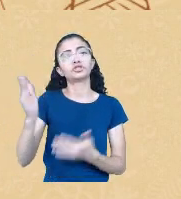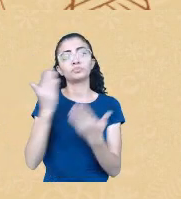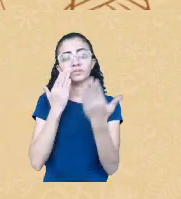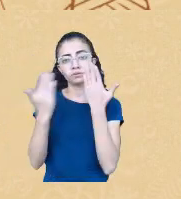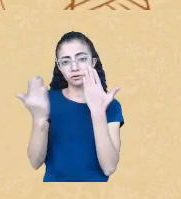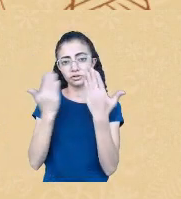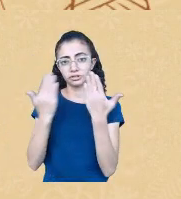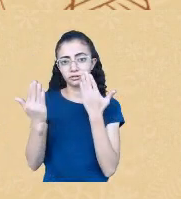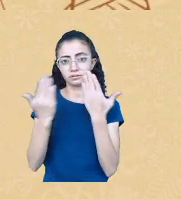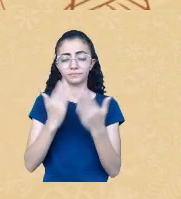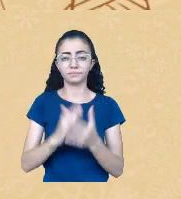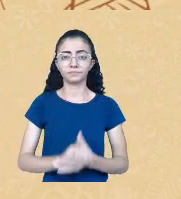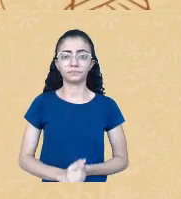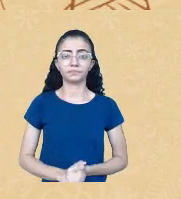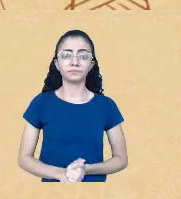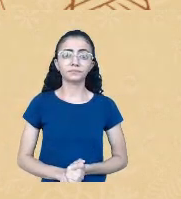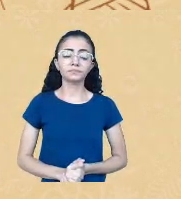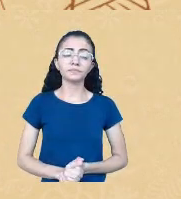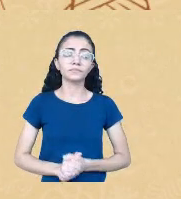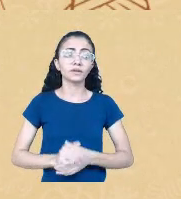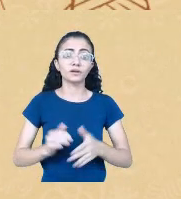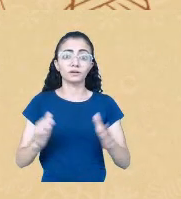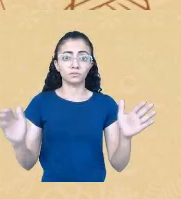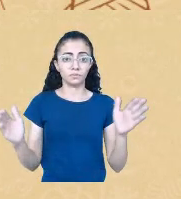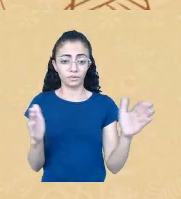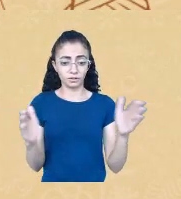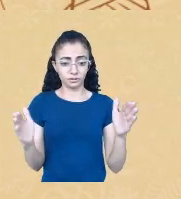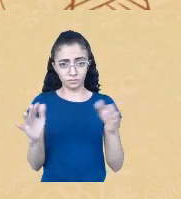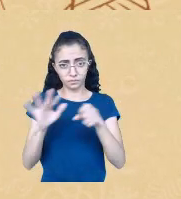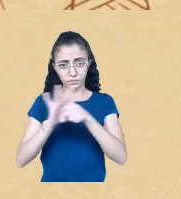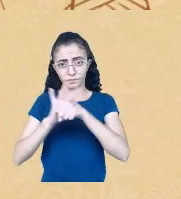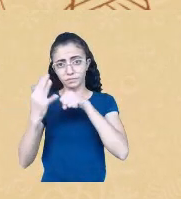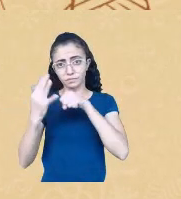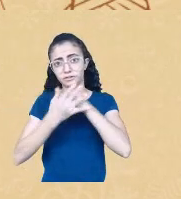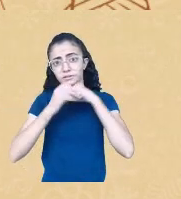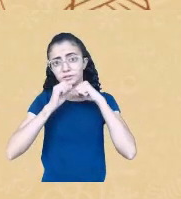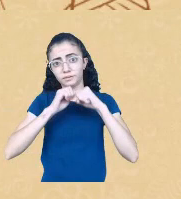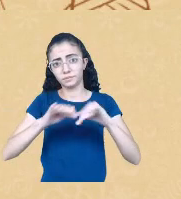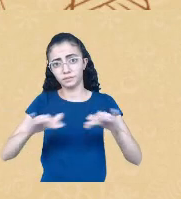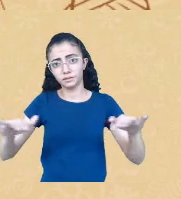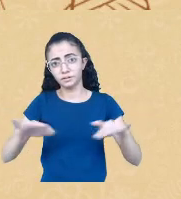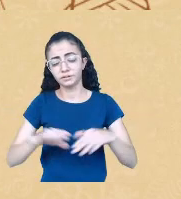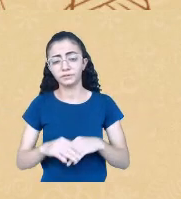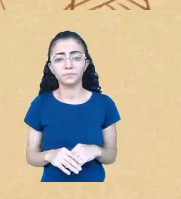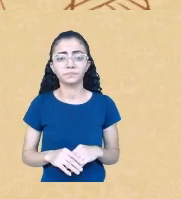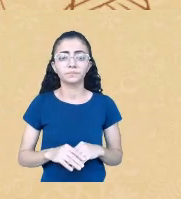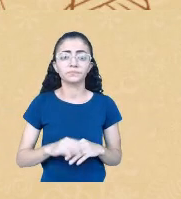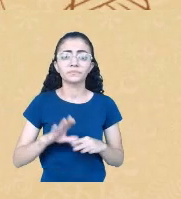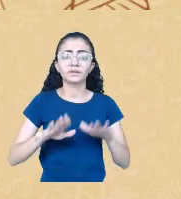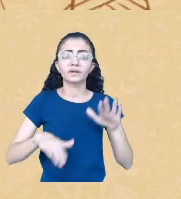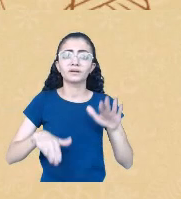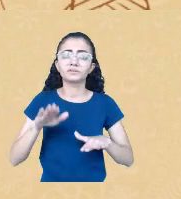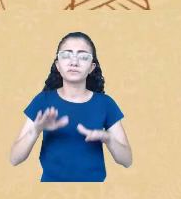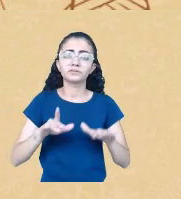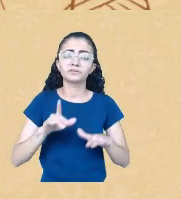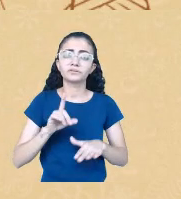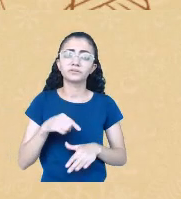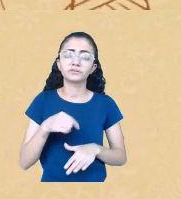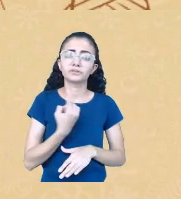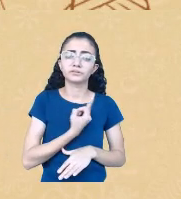Nesses tempos de pandemia, né, muitas vezes a gente envia a mini-view, né, de duas, três linhas de si,